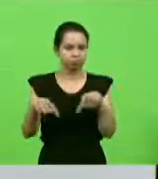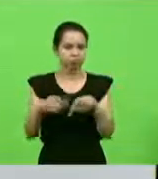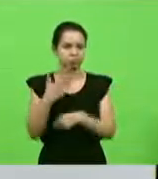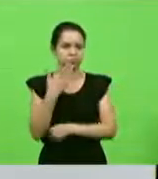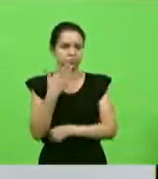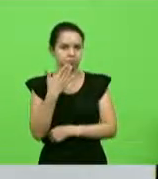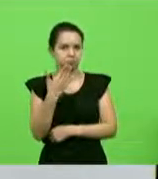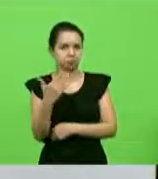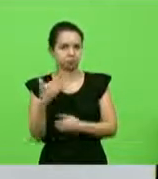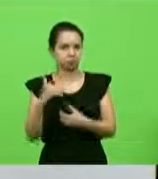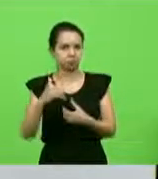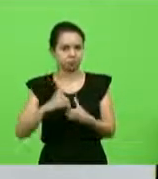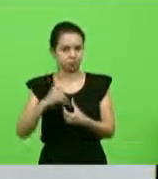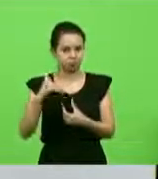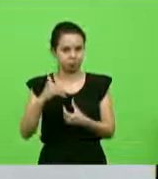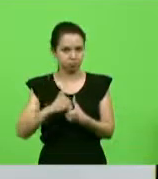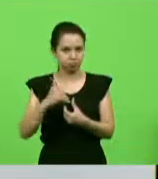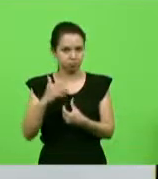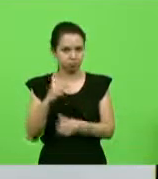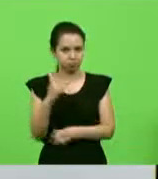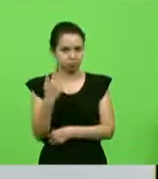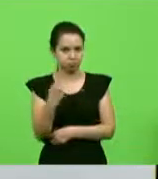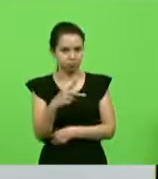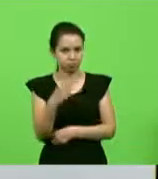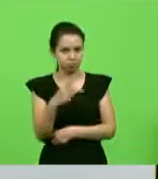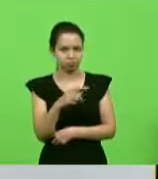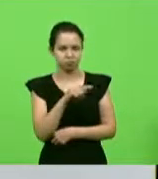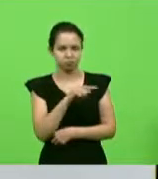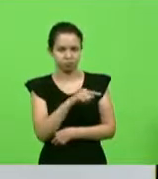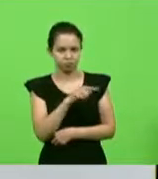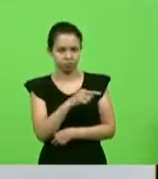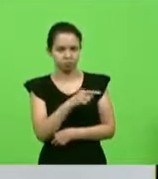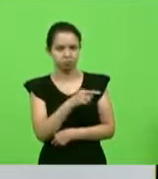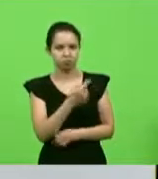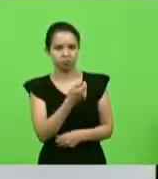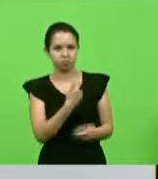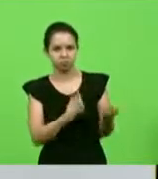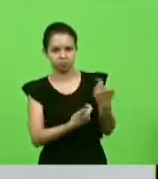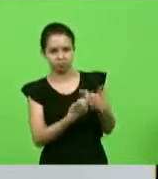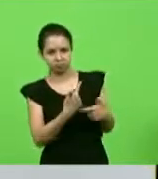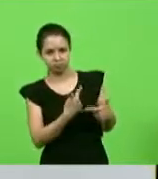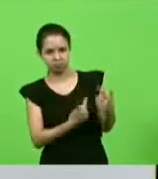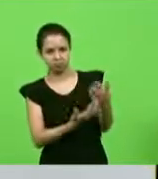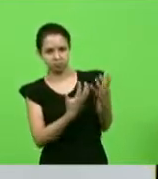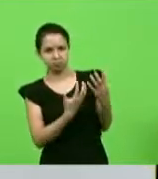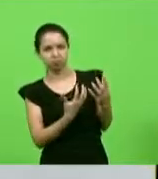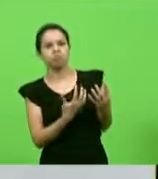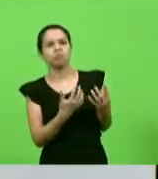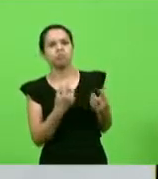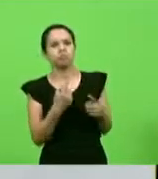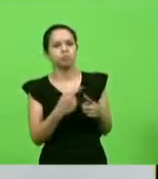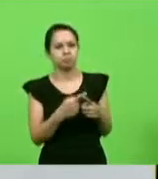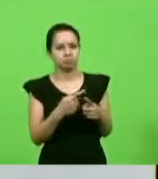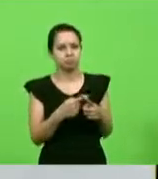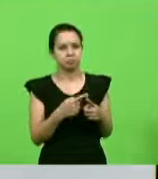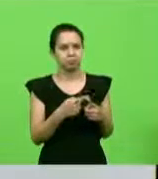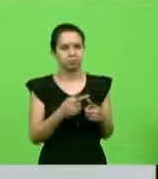votos para o irmão dele, aquele mesmo que me ameaçou porque era candidato a prefeito em Rio do Sul.